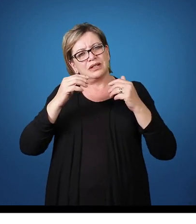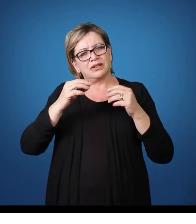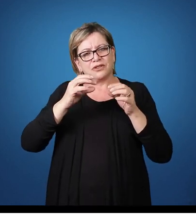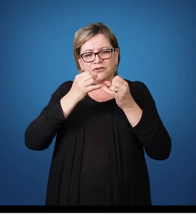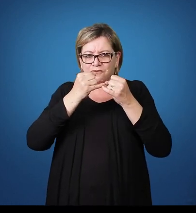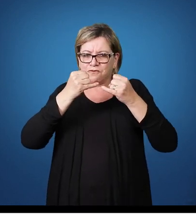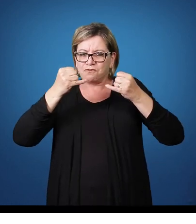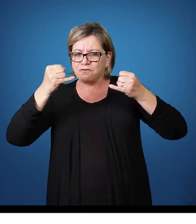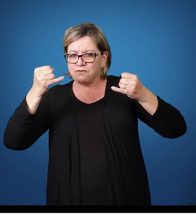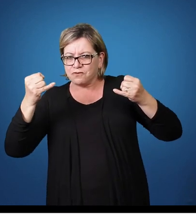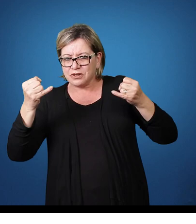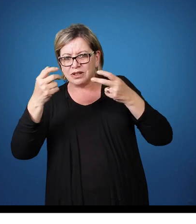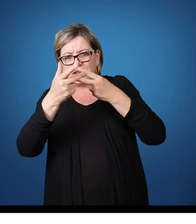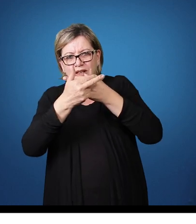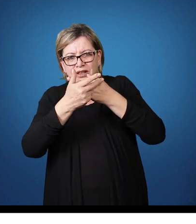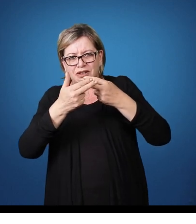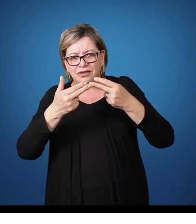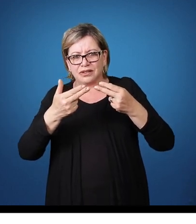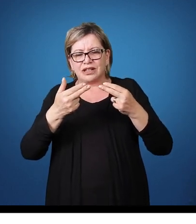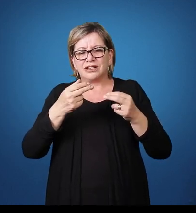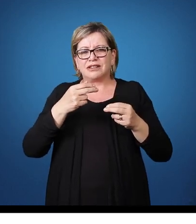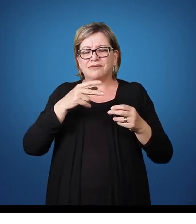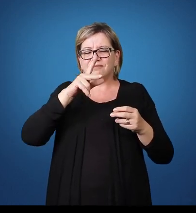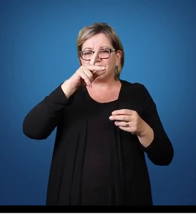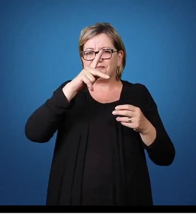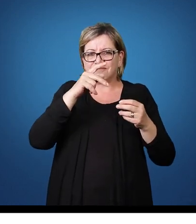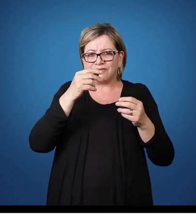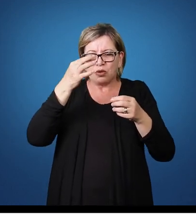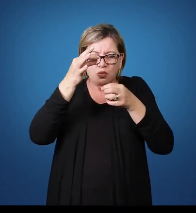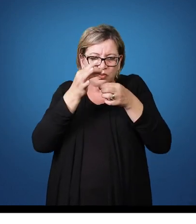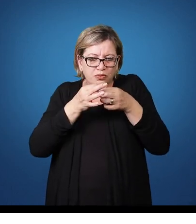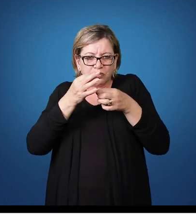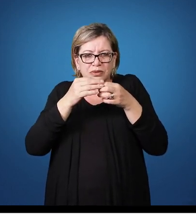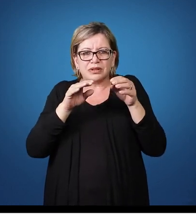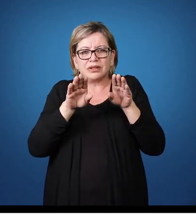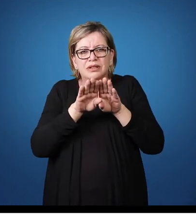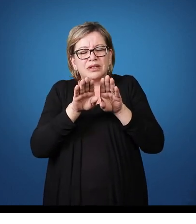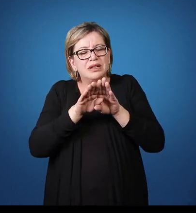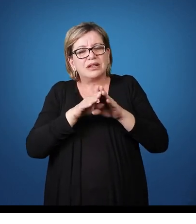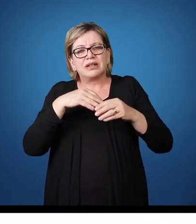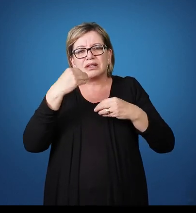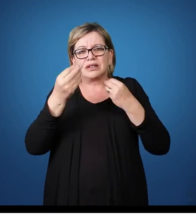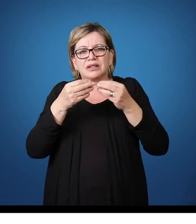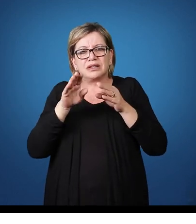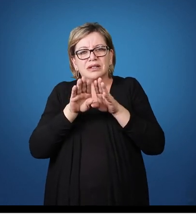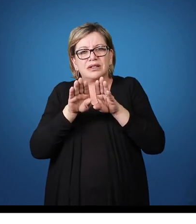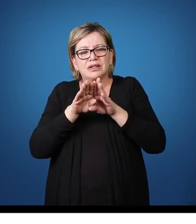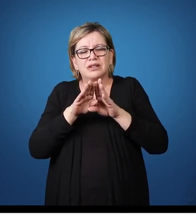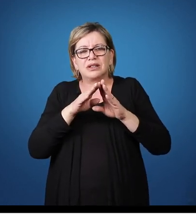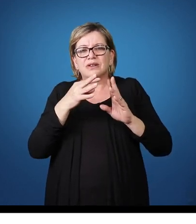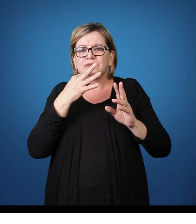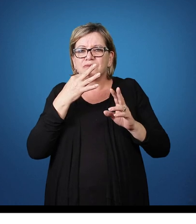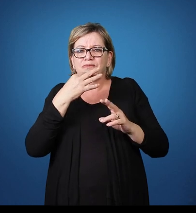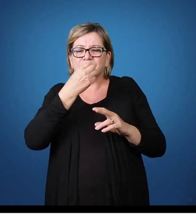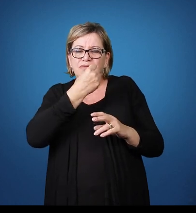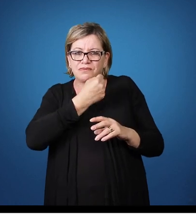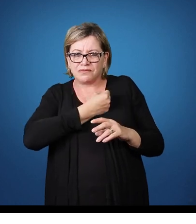cordão Com vários Tipos De peças E até O reconhecimento Dos números